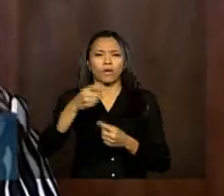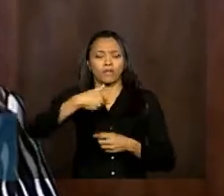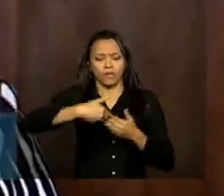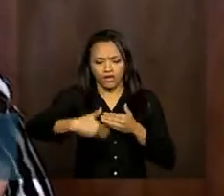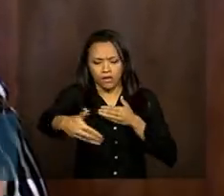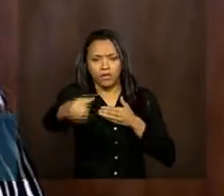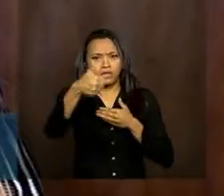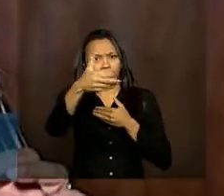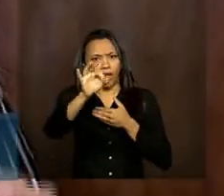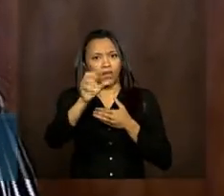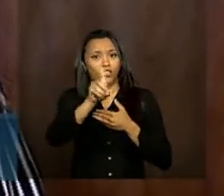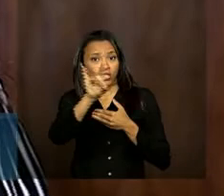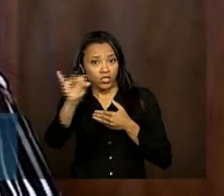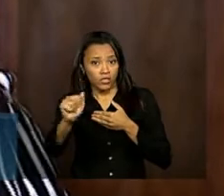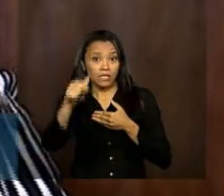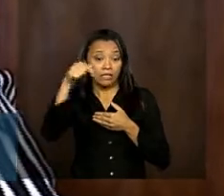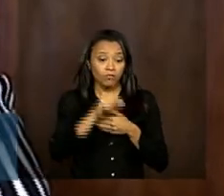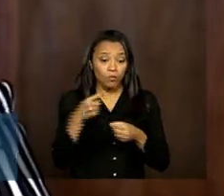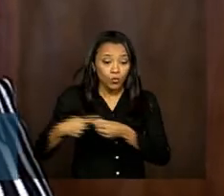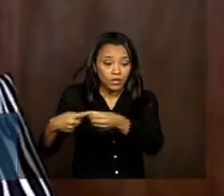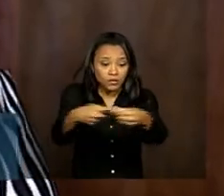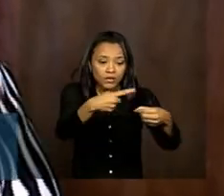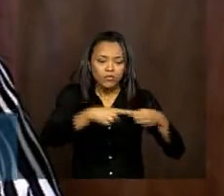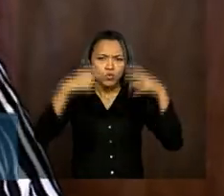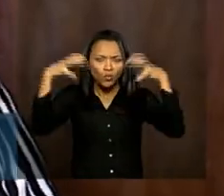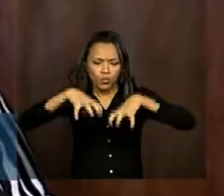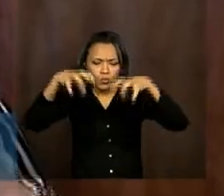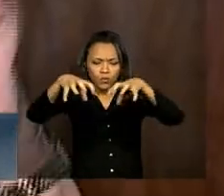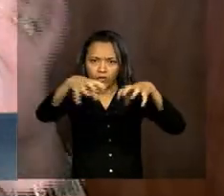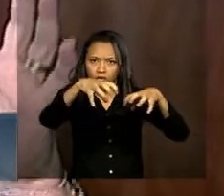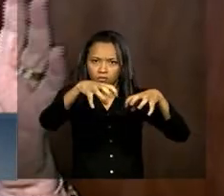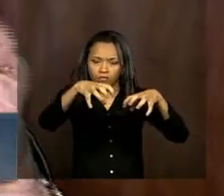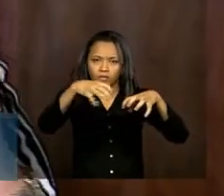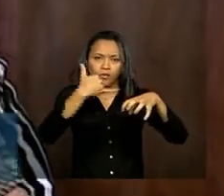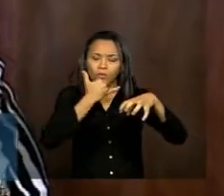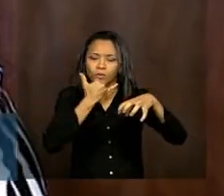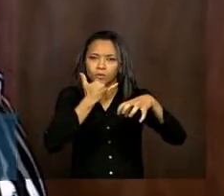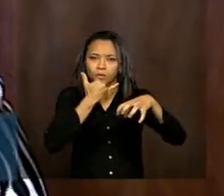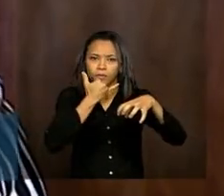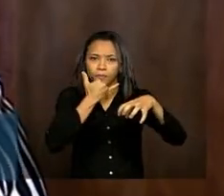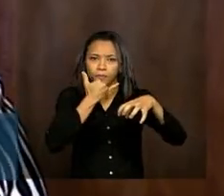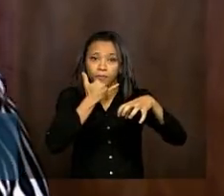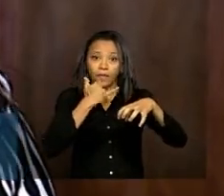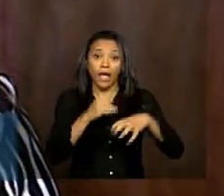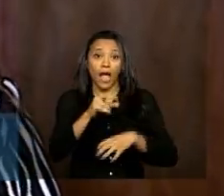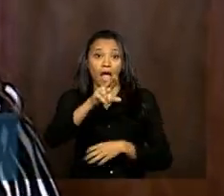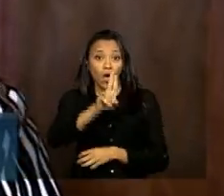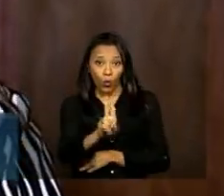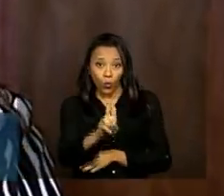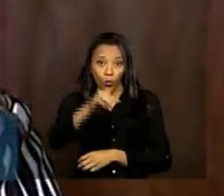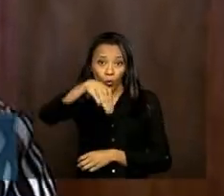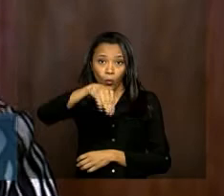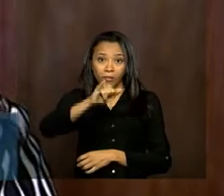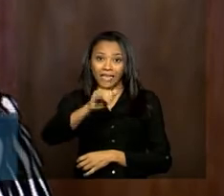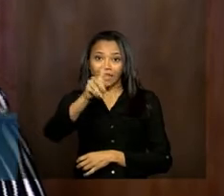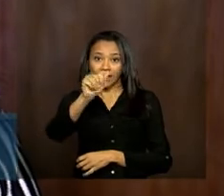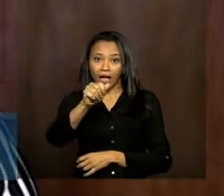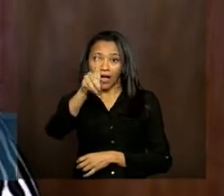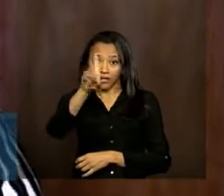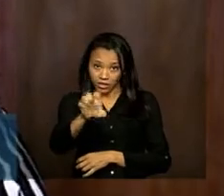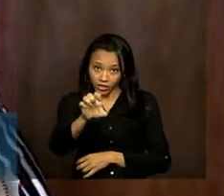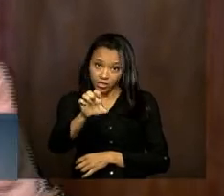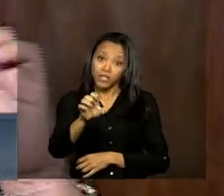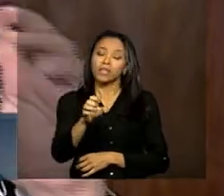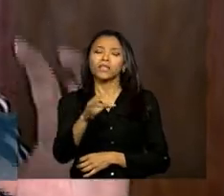10 dias nesses municípios choveu não choveu não desculpa a umidade está com tantos por